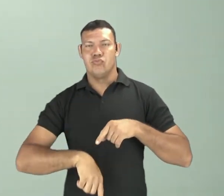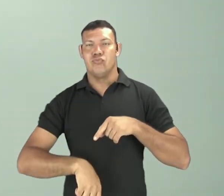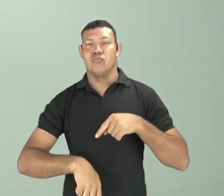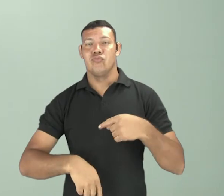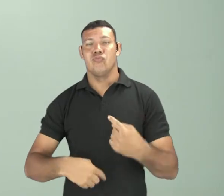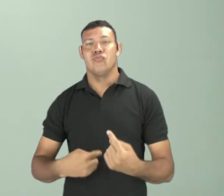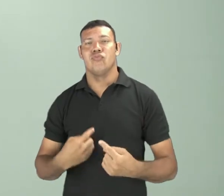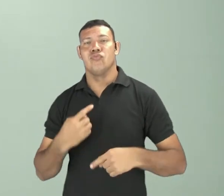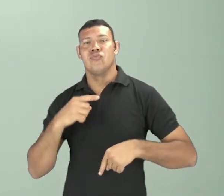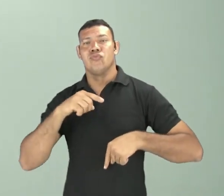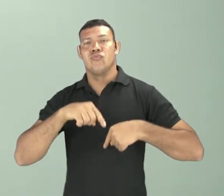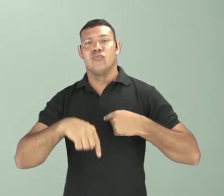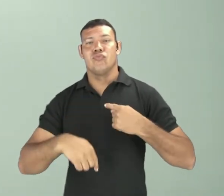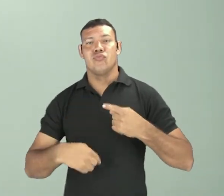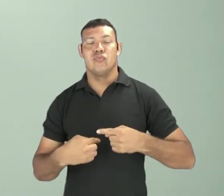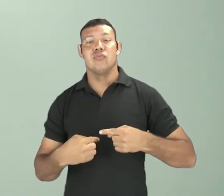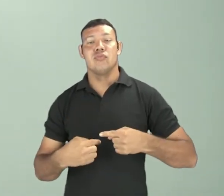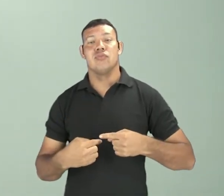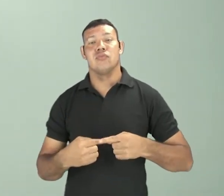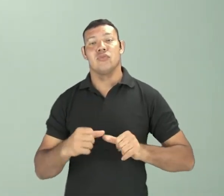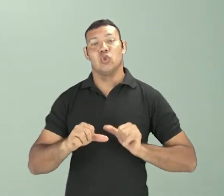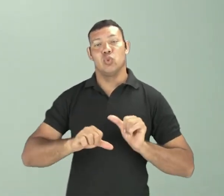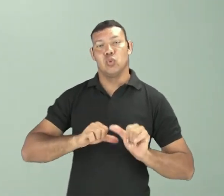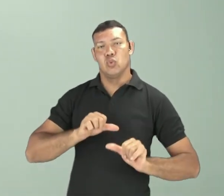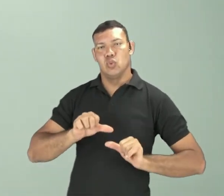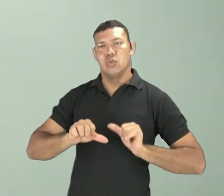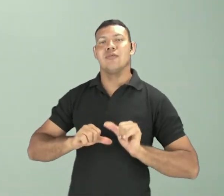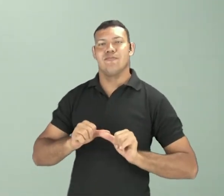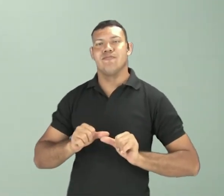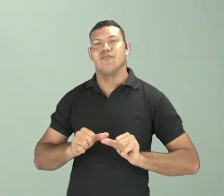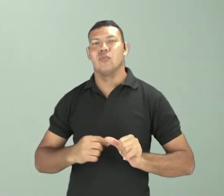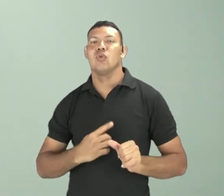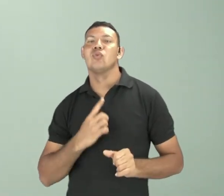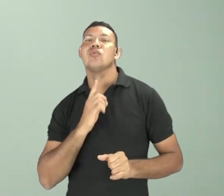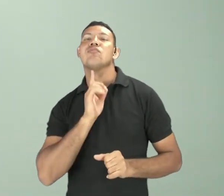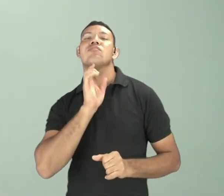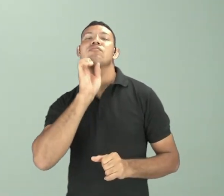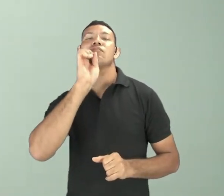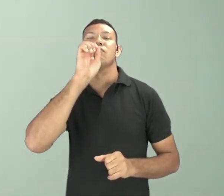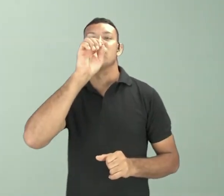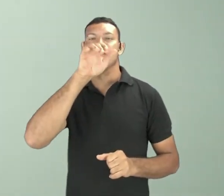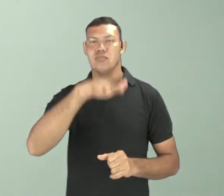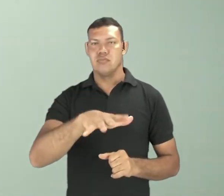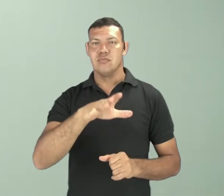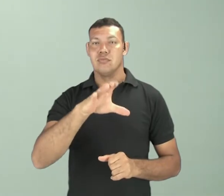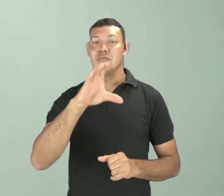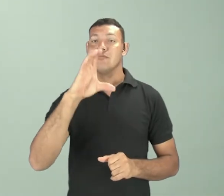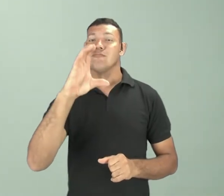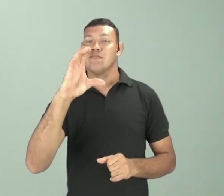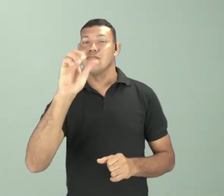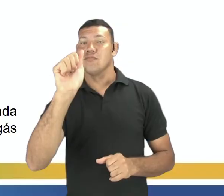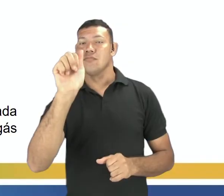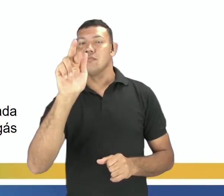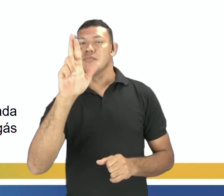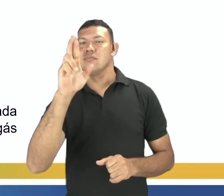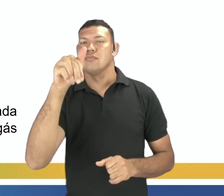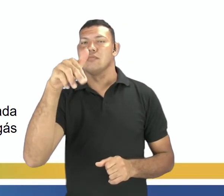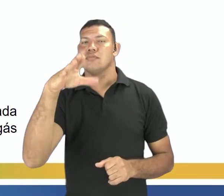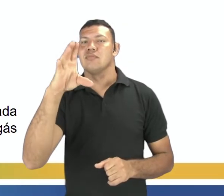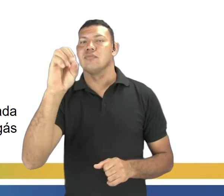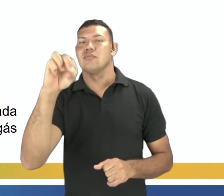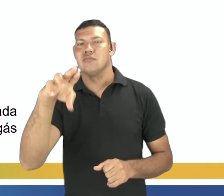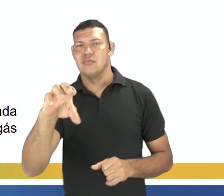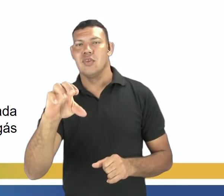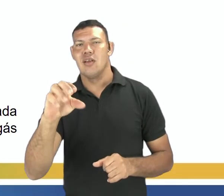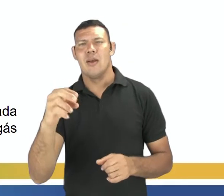transformado novamente em gás carbônico e retorna à atmosfera. Então, aí vocês podem perceber, pessoal, que é estabelecido